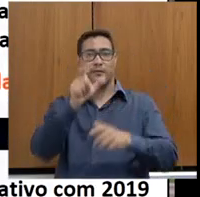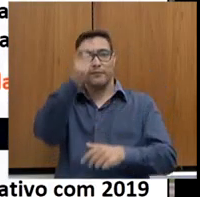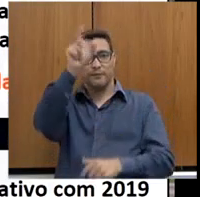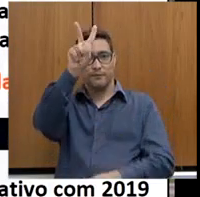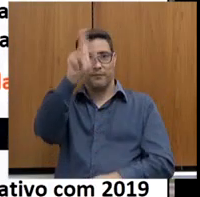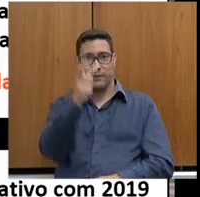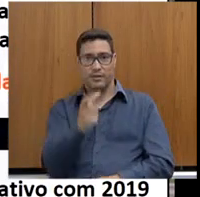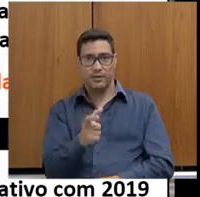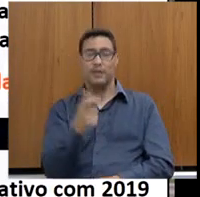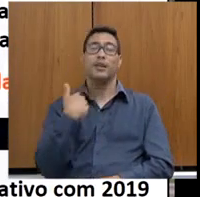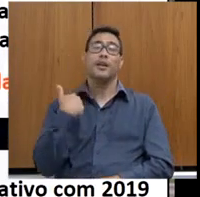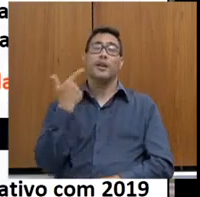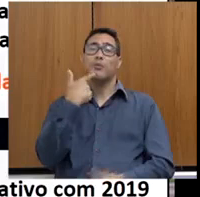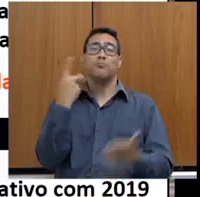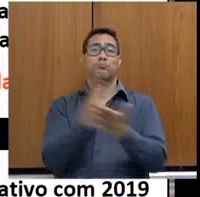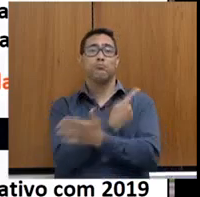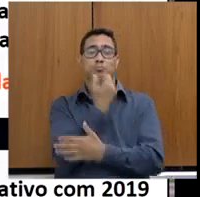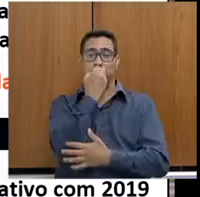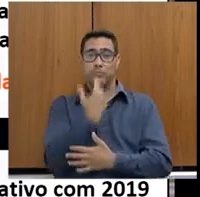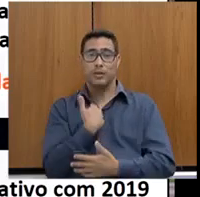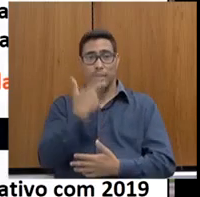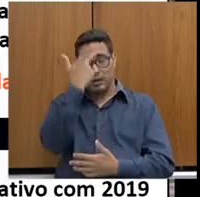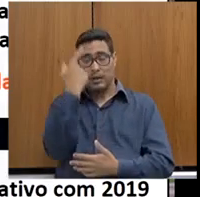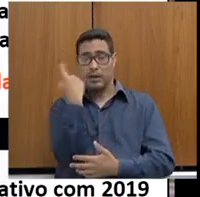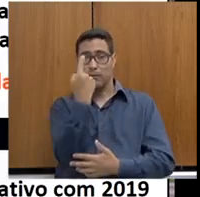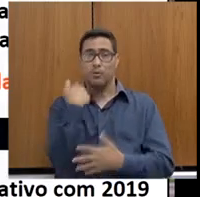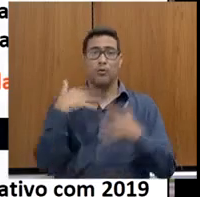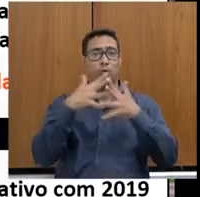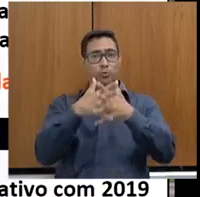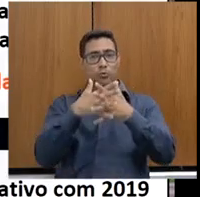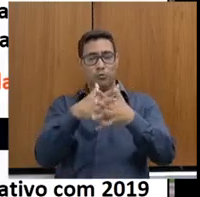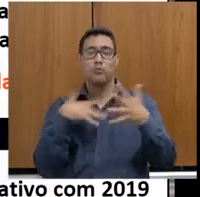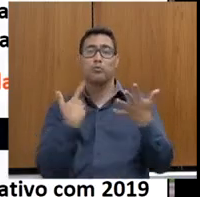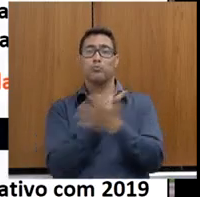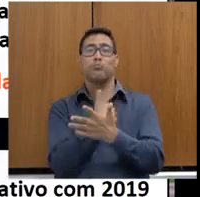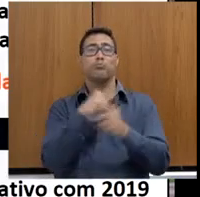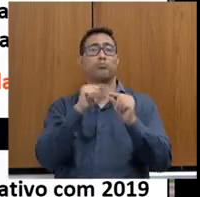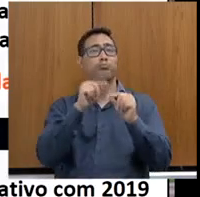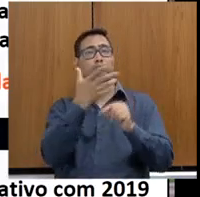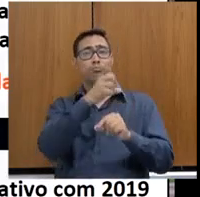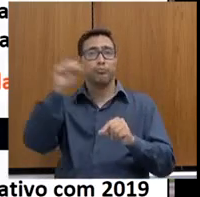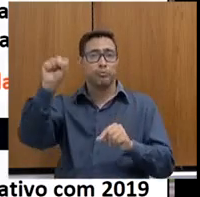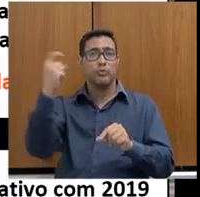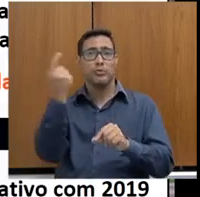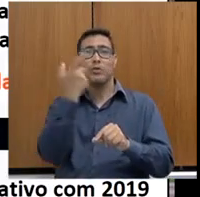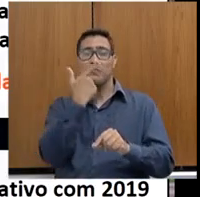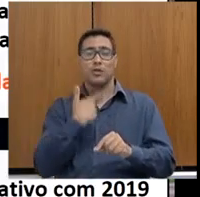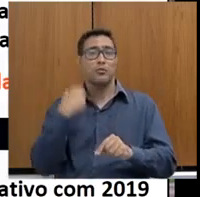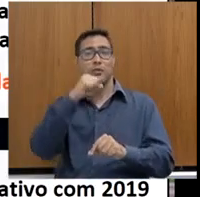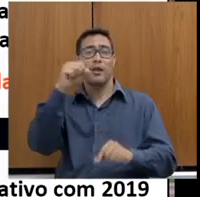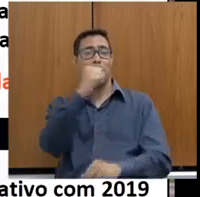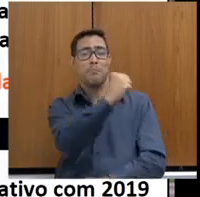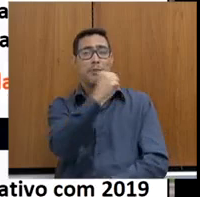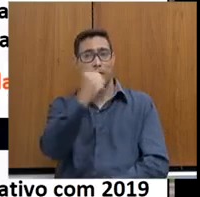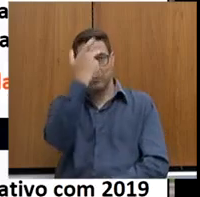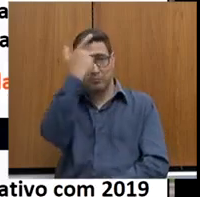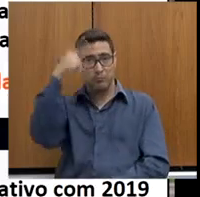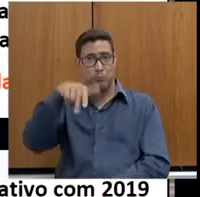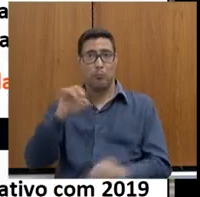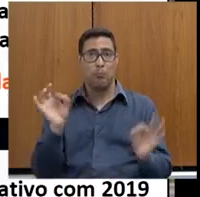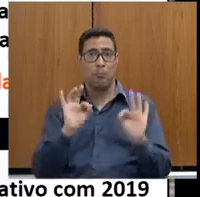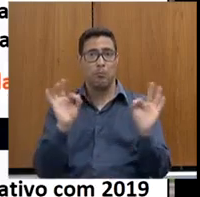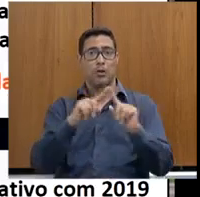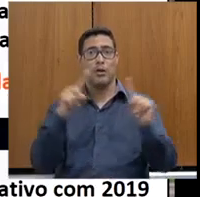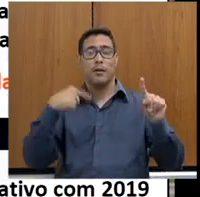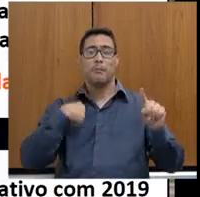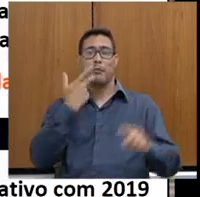sucesso absoluto. Muitas pessoas confundem o que é uma operação de sucesso. Ninguém está dizendo que sucesso é matar outras pessoas, não é isso. mas